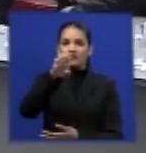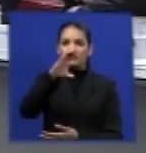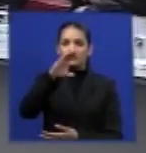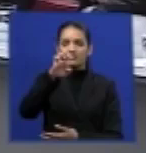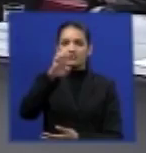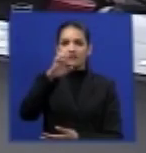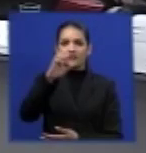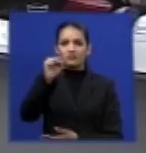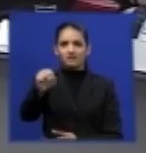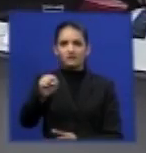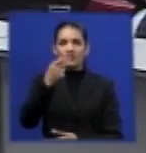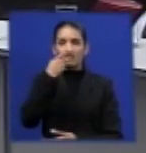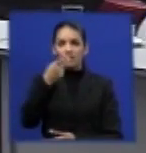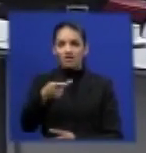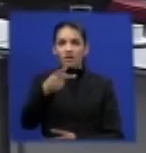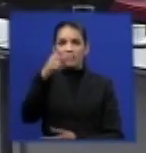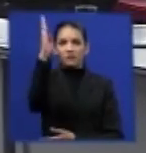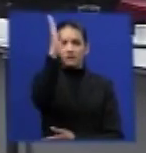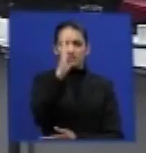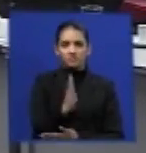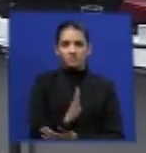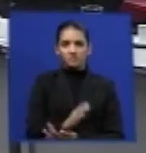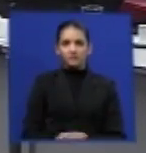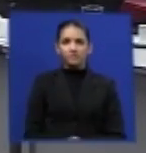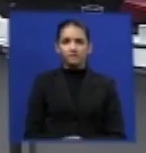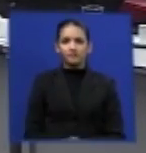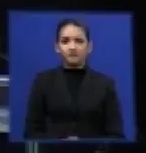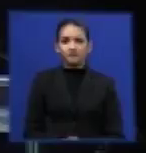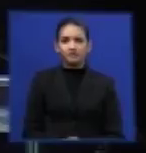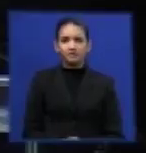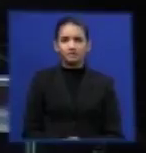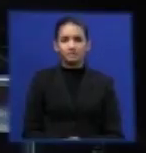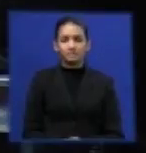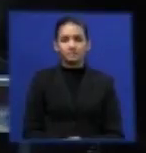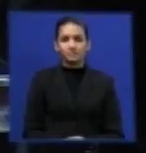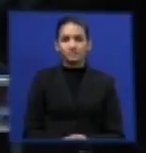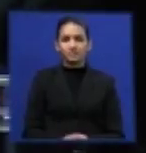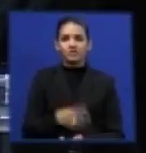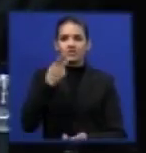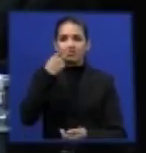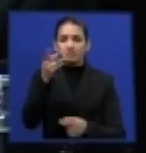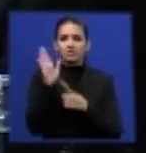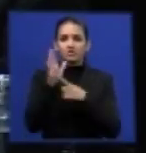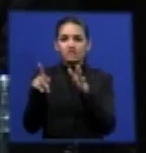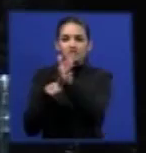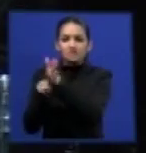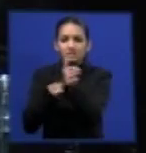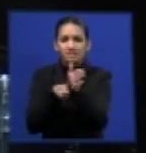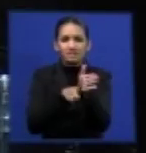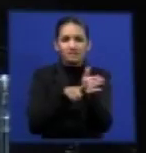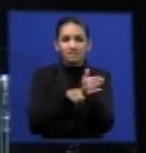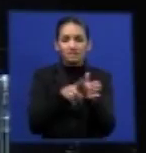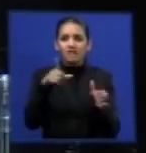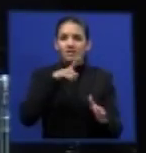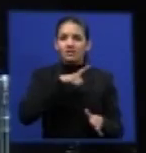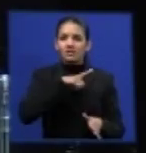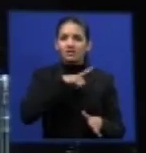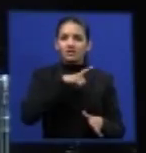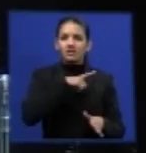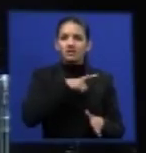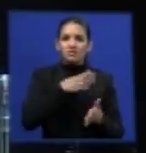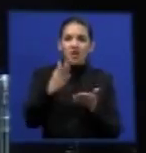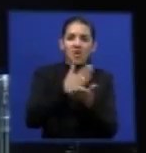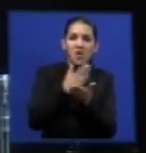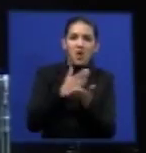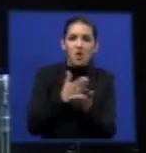que o Brasil, que nesses números, estão peças de pneus